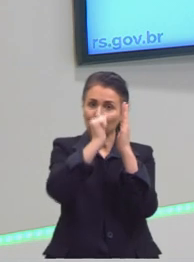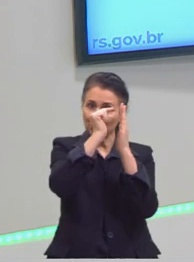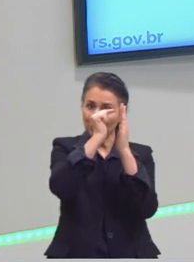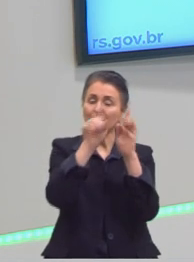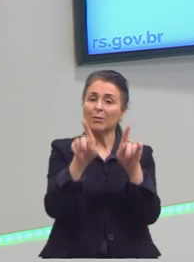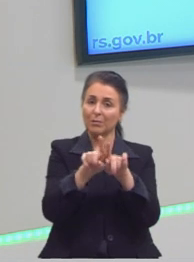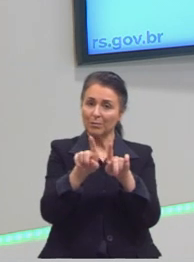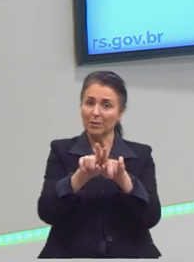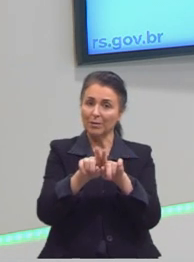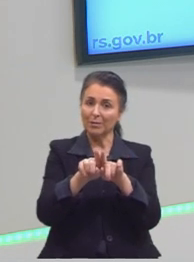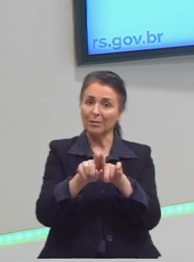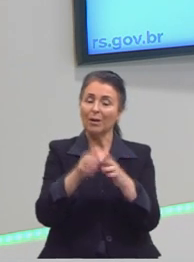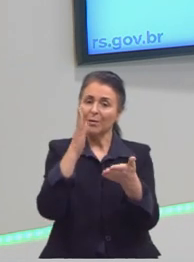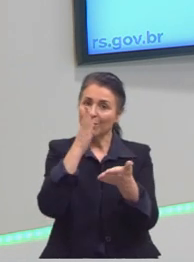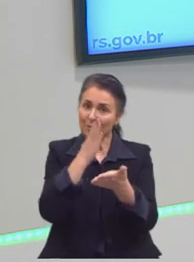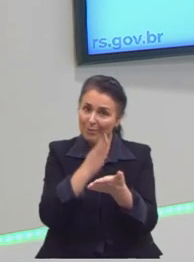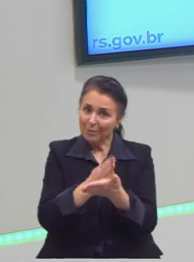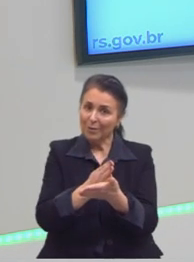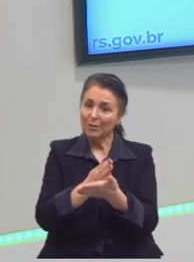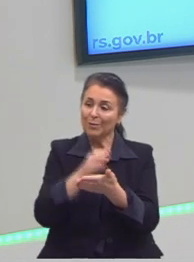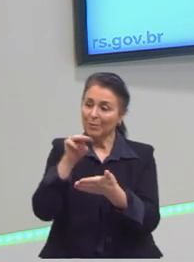também de meio em meio metro.